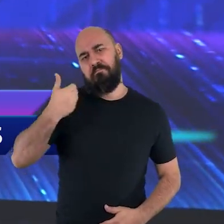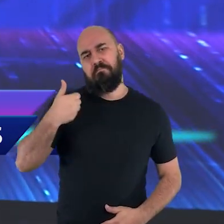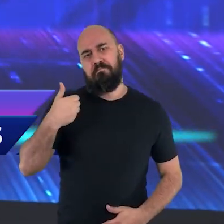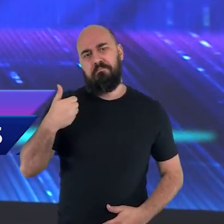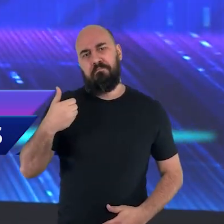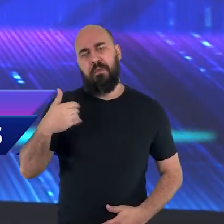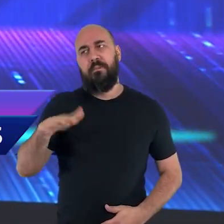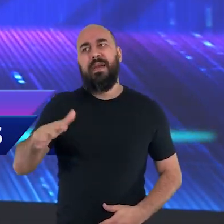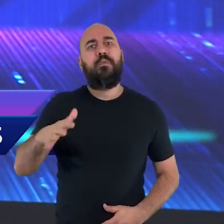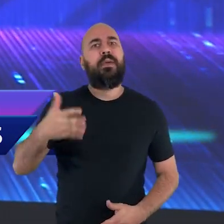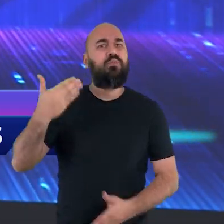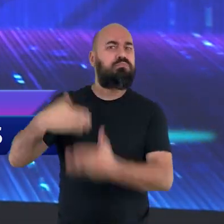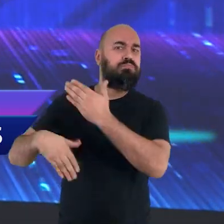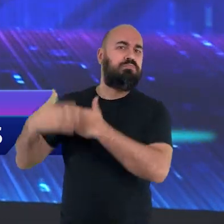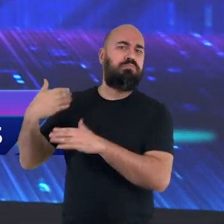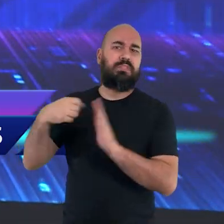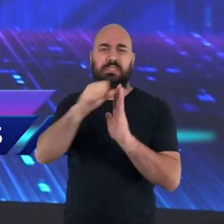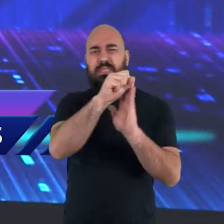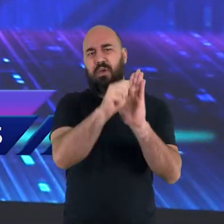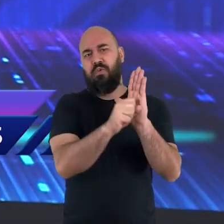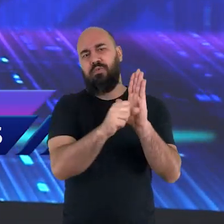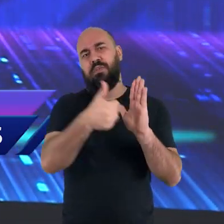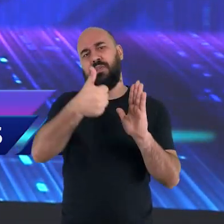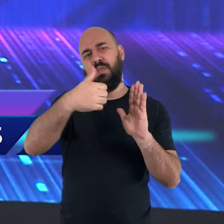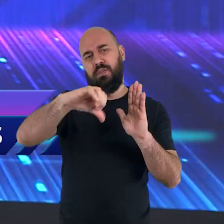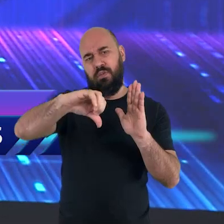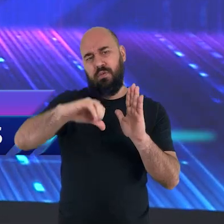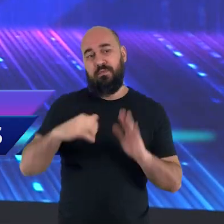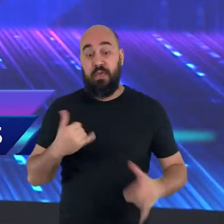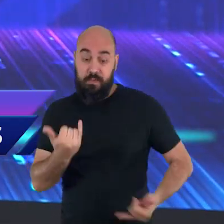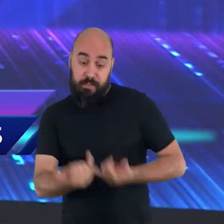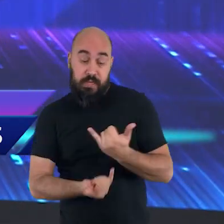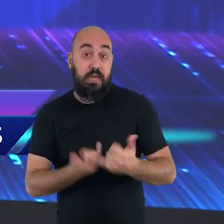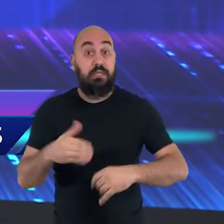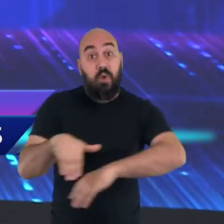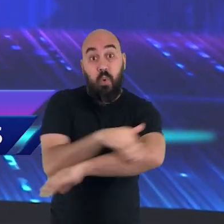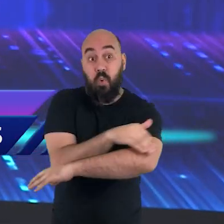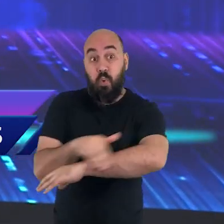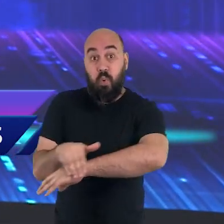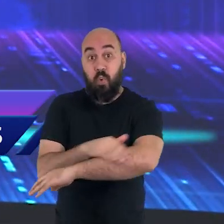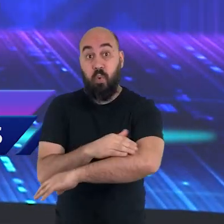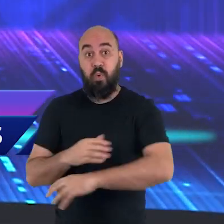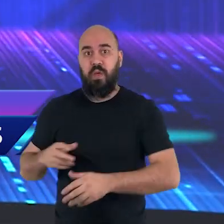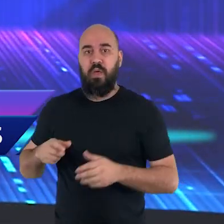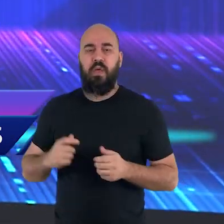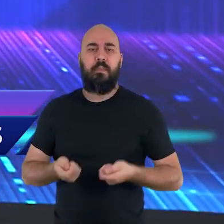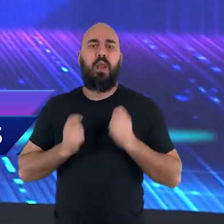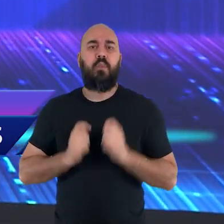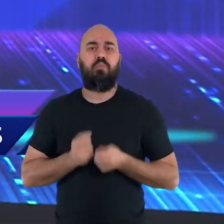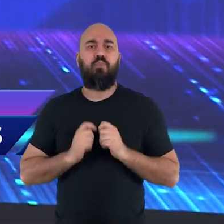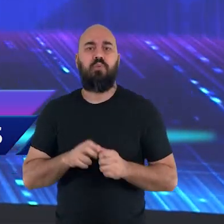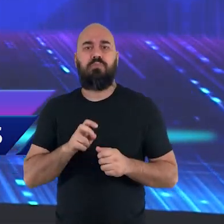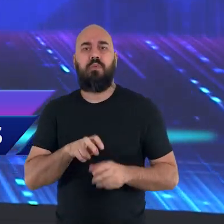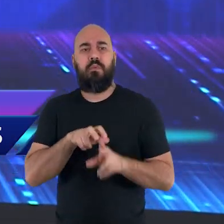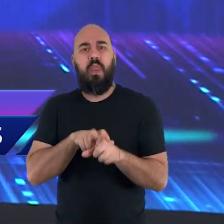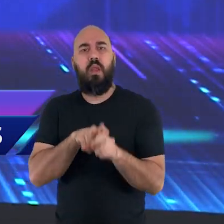século XIX, estava brincando na rua. E uma carroça,